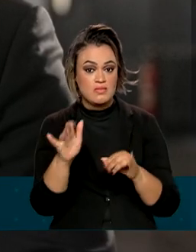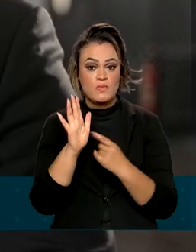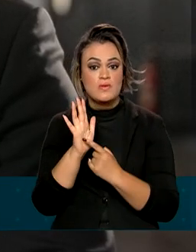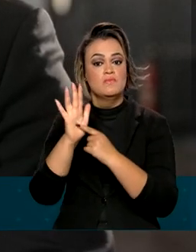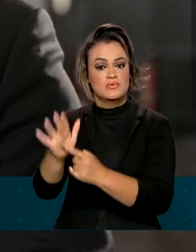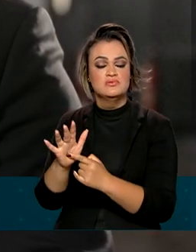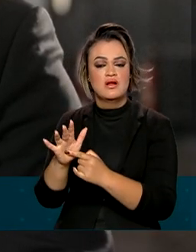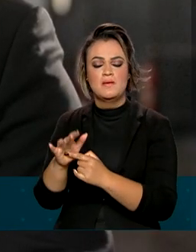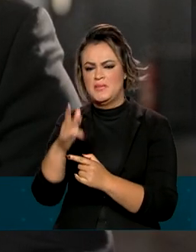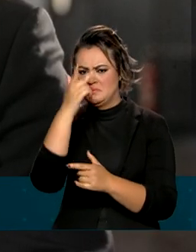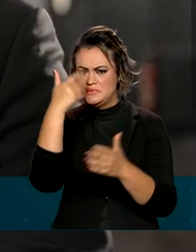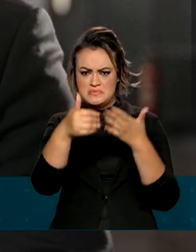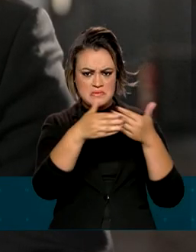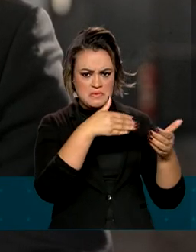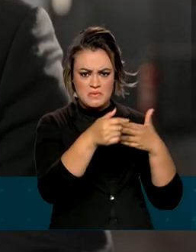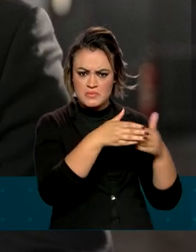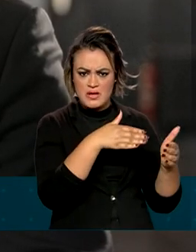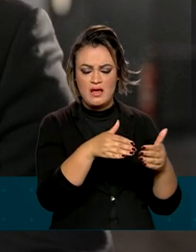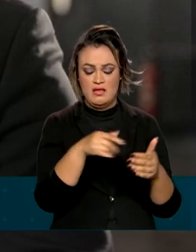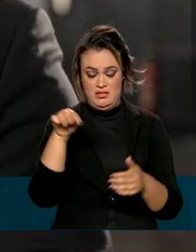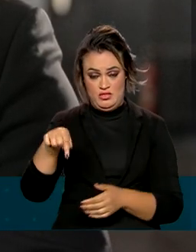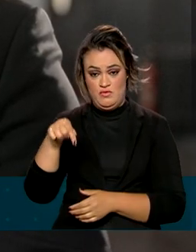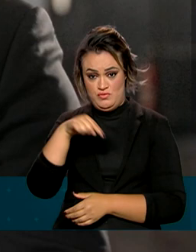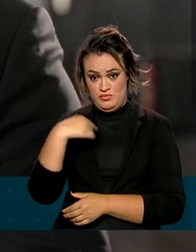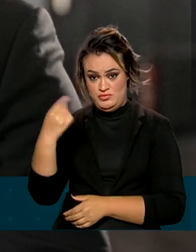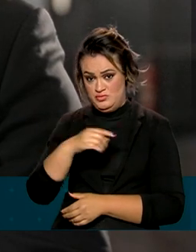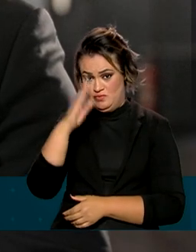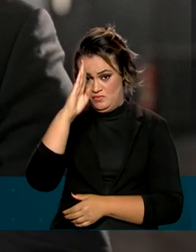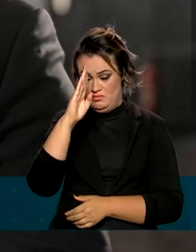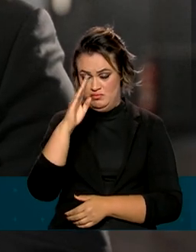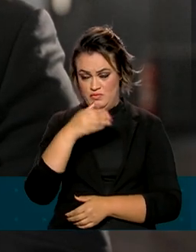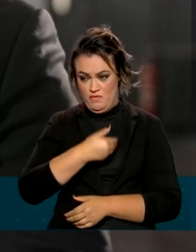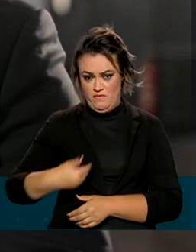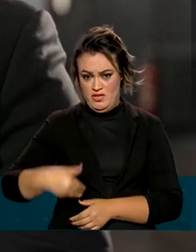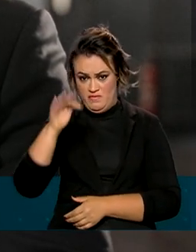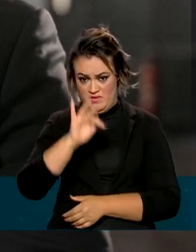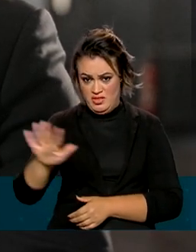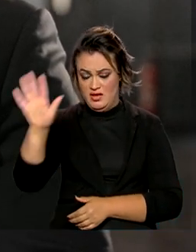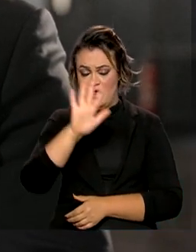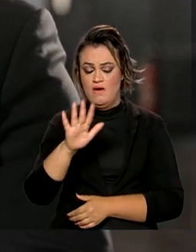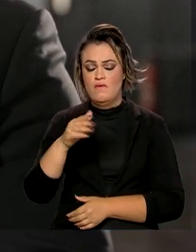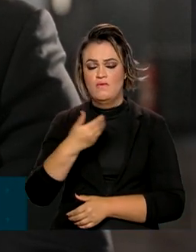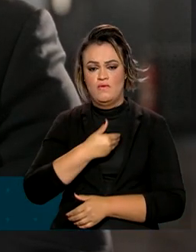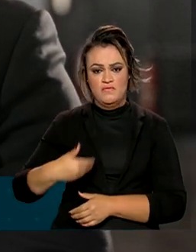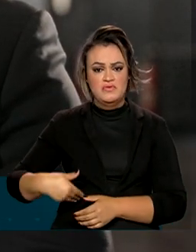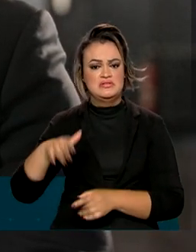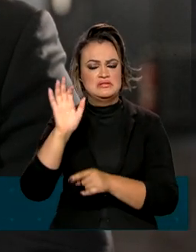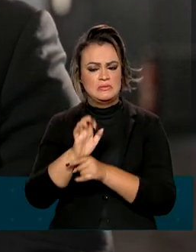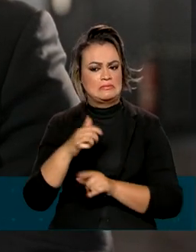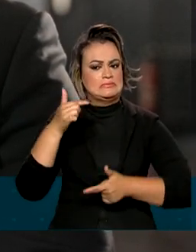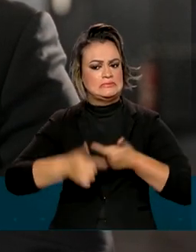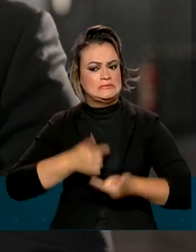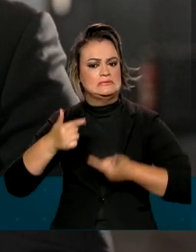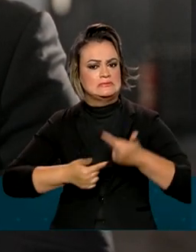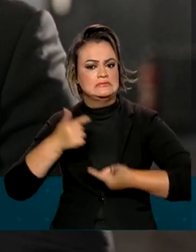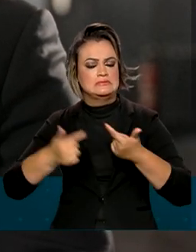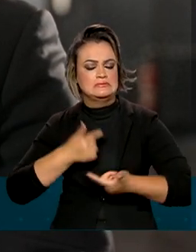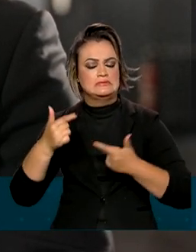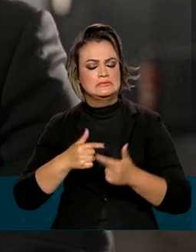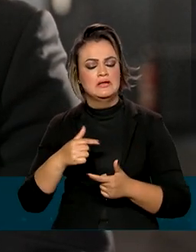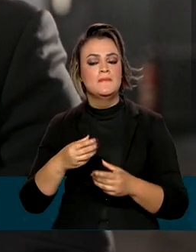a qualquer cidadão brasileiro que o governo federal e os governos estaduais estão trabalhando de forma incansável, incessante,